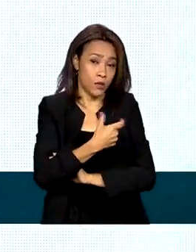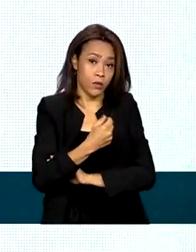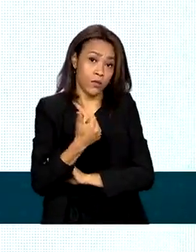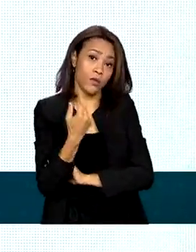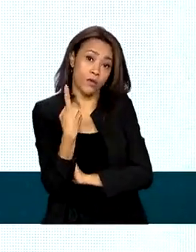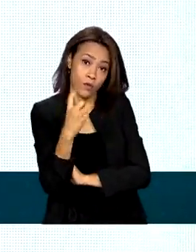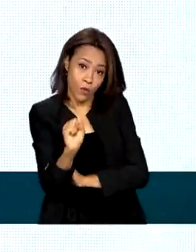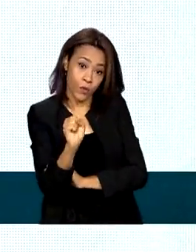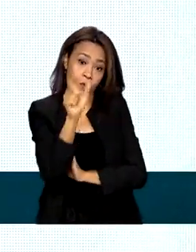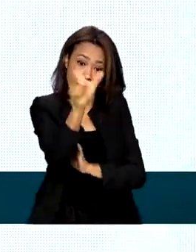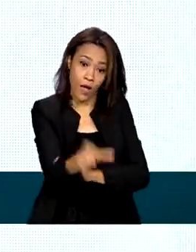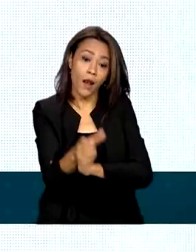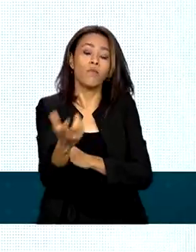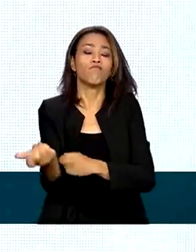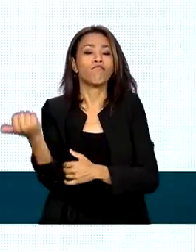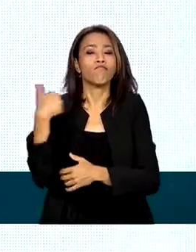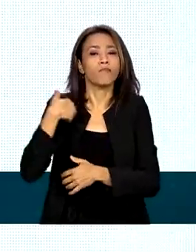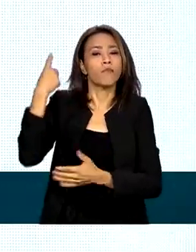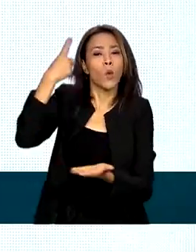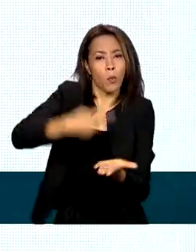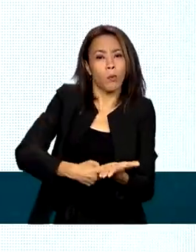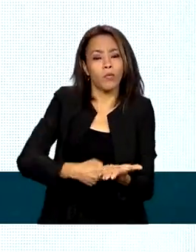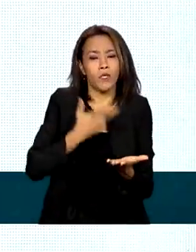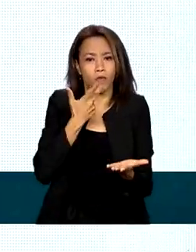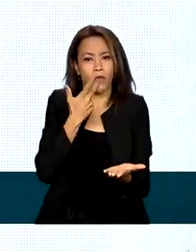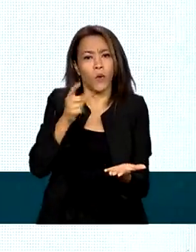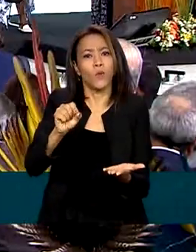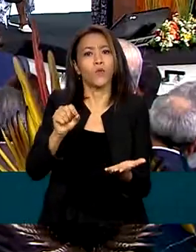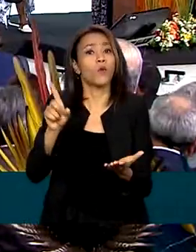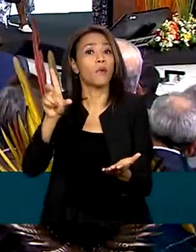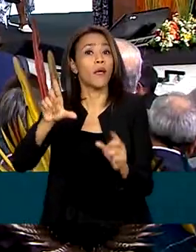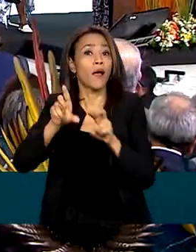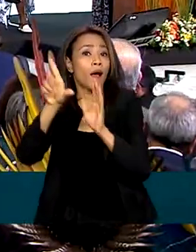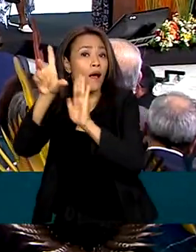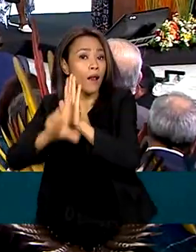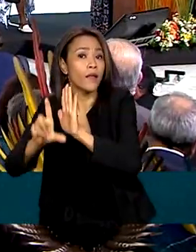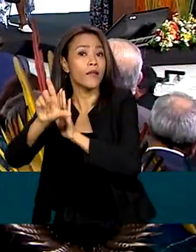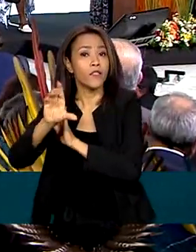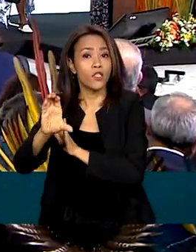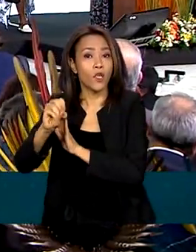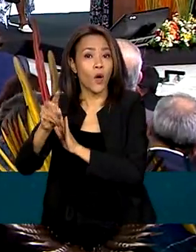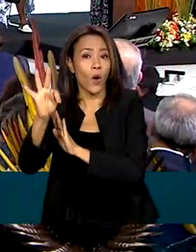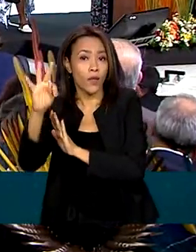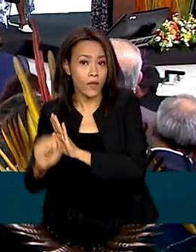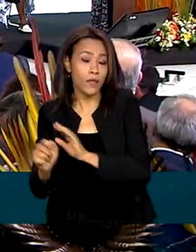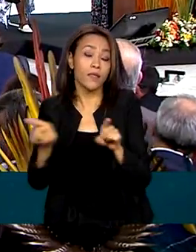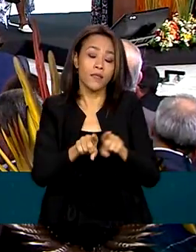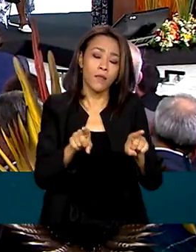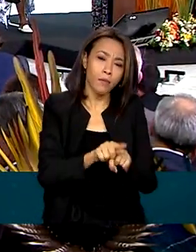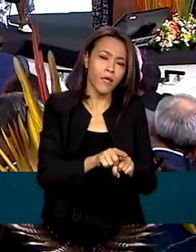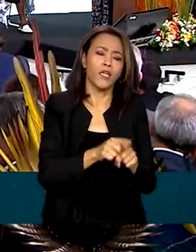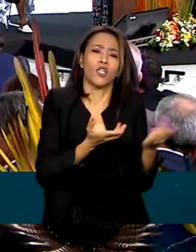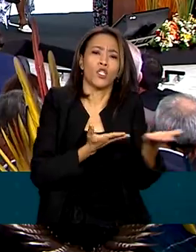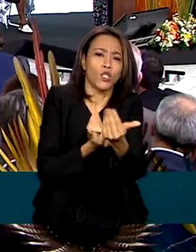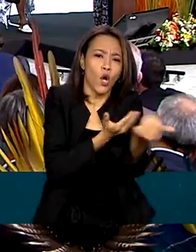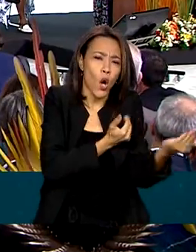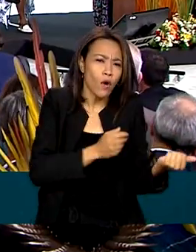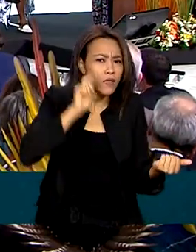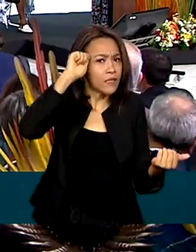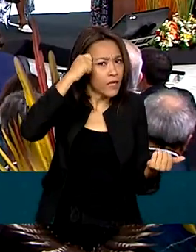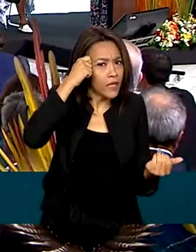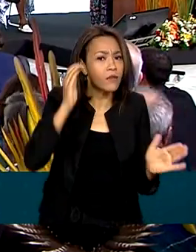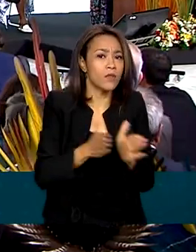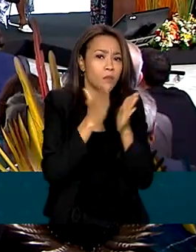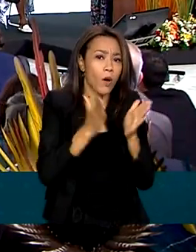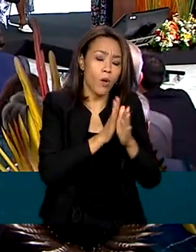Racial assumiu o compromisso de fortalecer a lei de cotas e a ampliação da presença de jovens negros e pobres